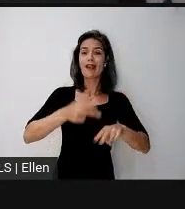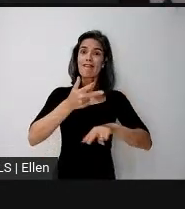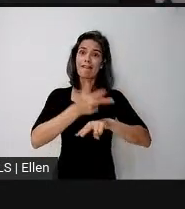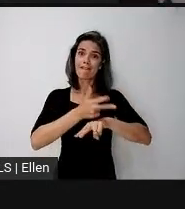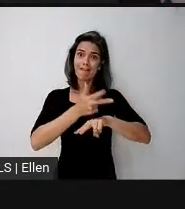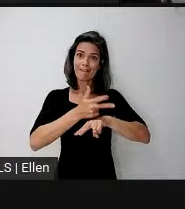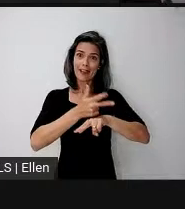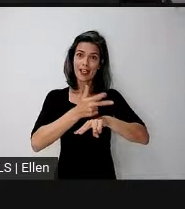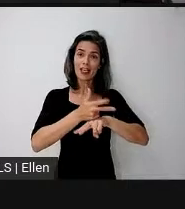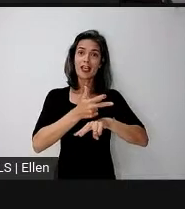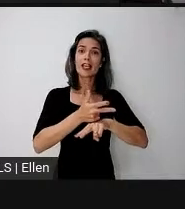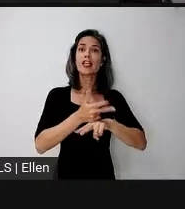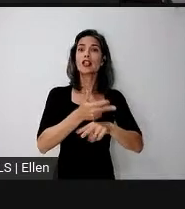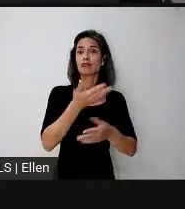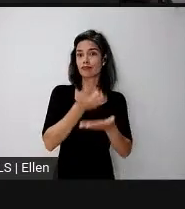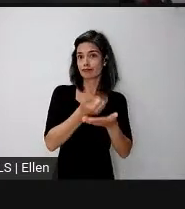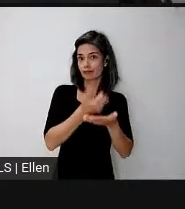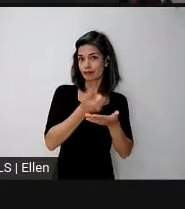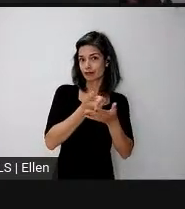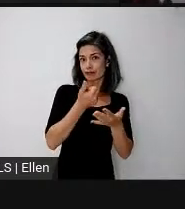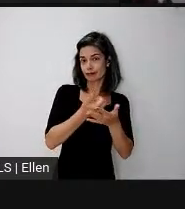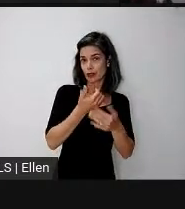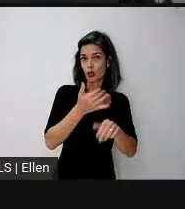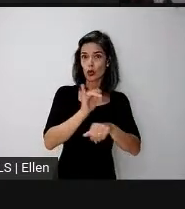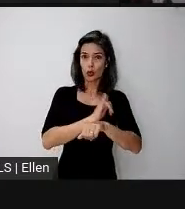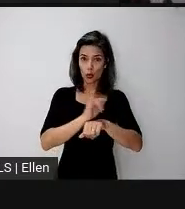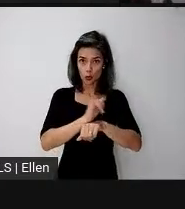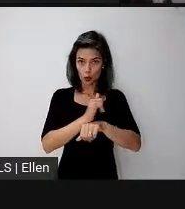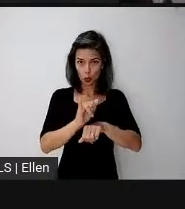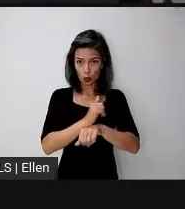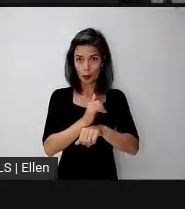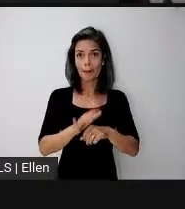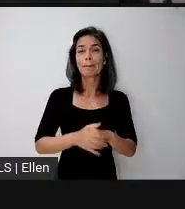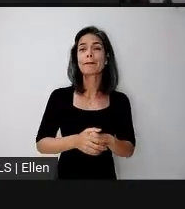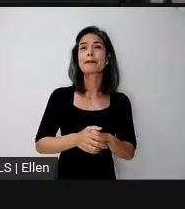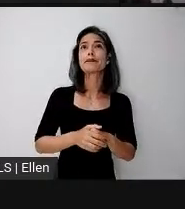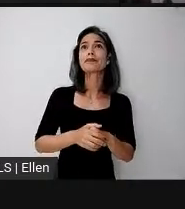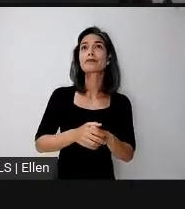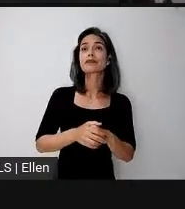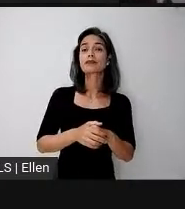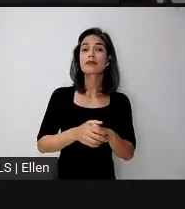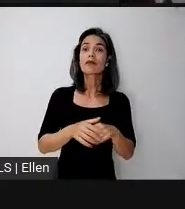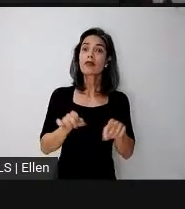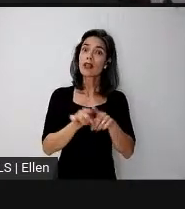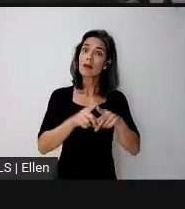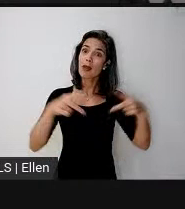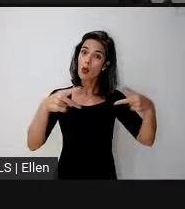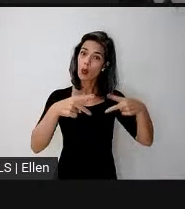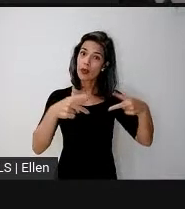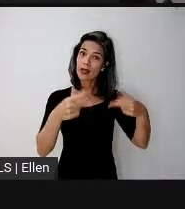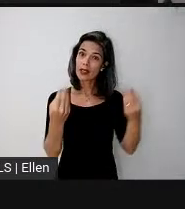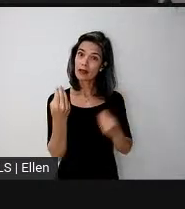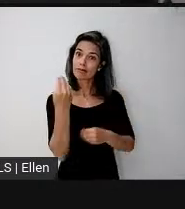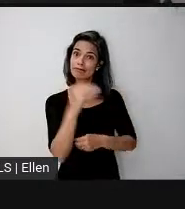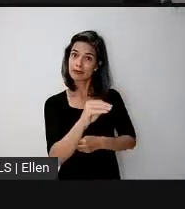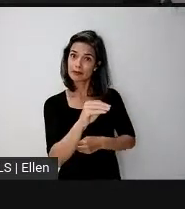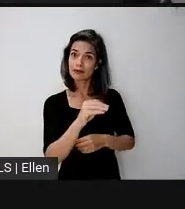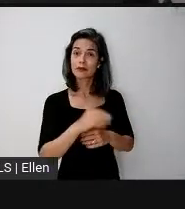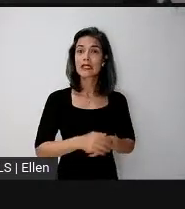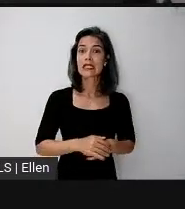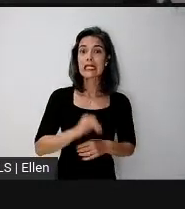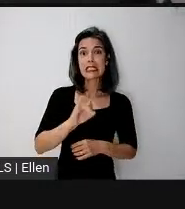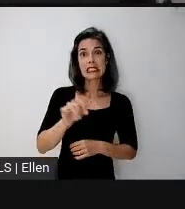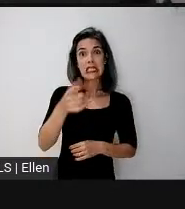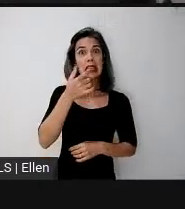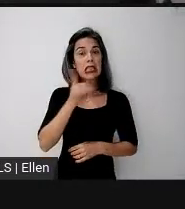indicando o YouTube porque é a mais popular, e colocar o link ali para poder se apresentar. Se você não consegue fazer